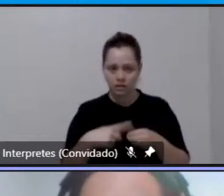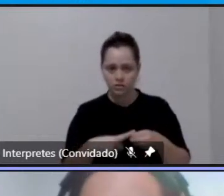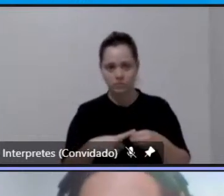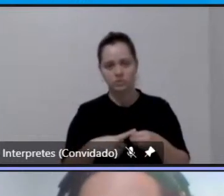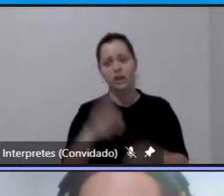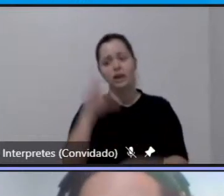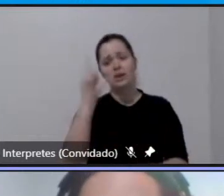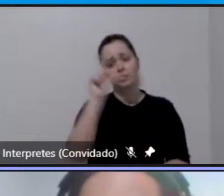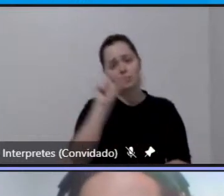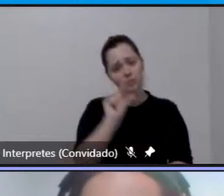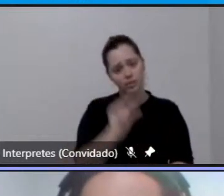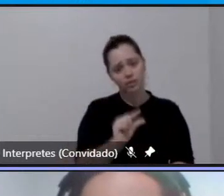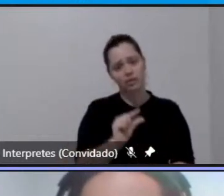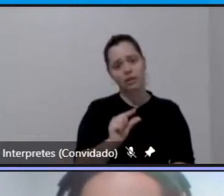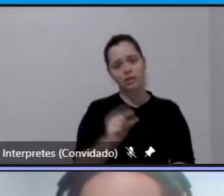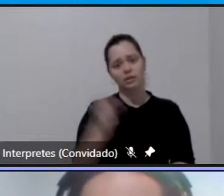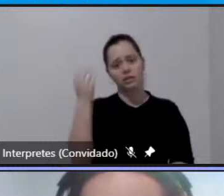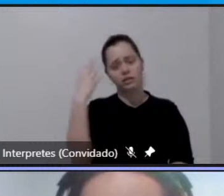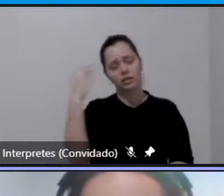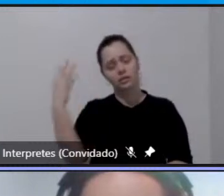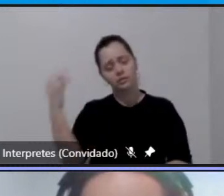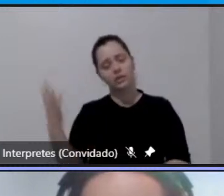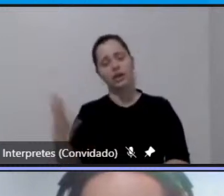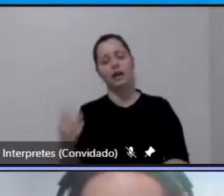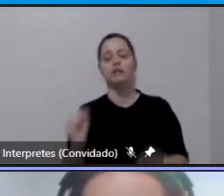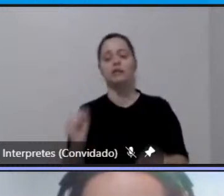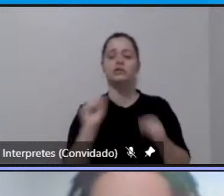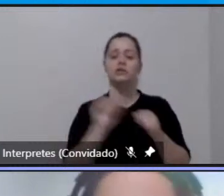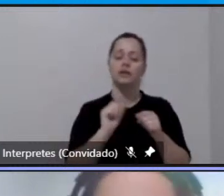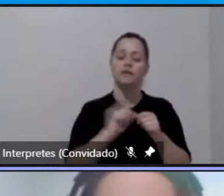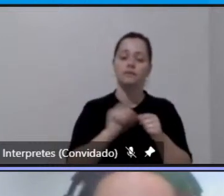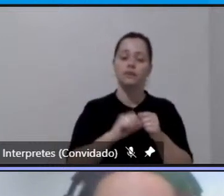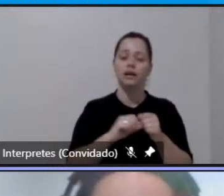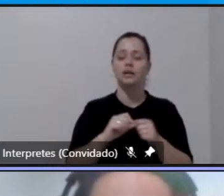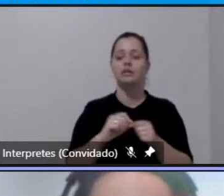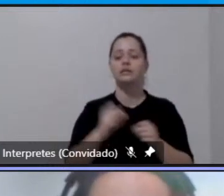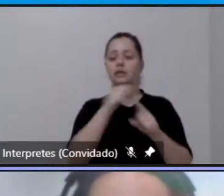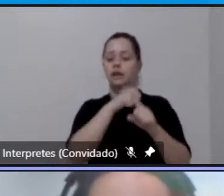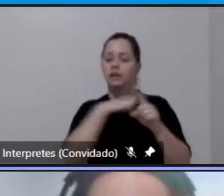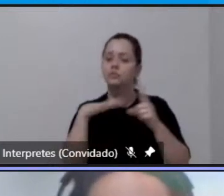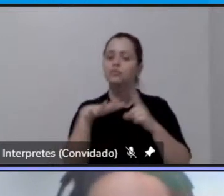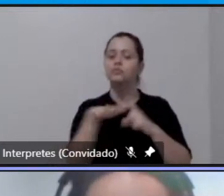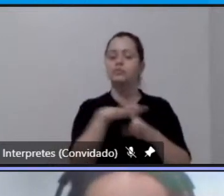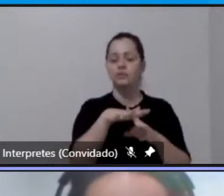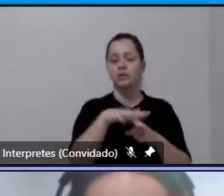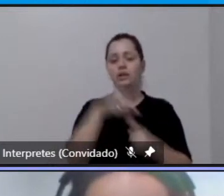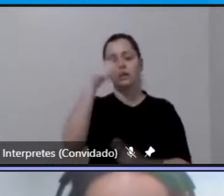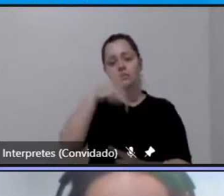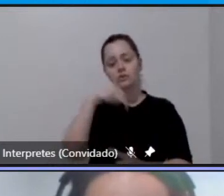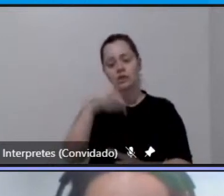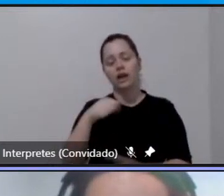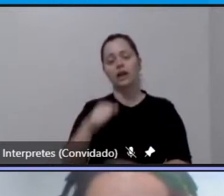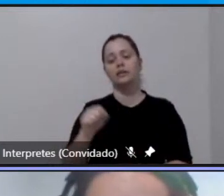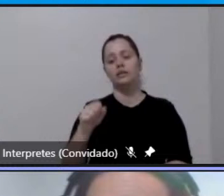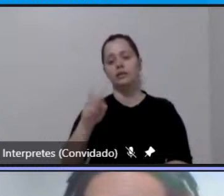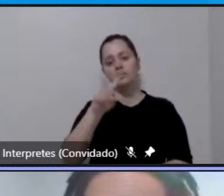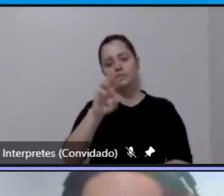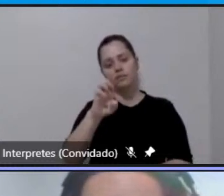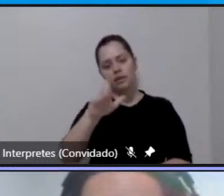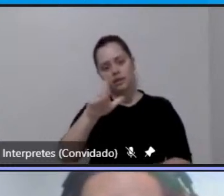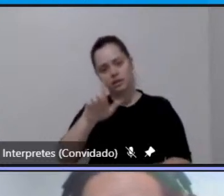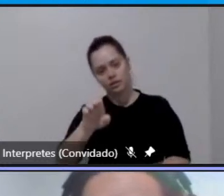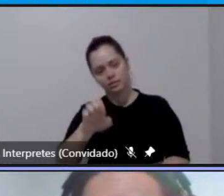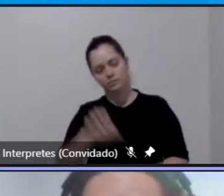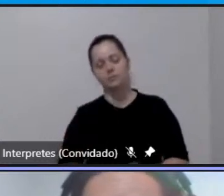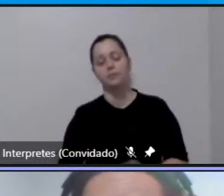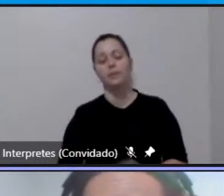dos das viagens realizadas pela população aqui na região do vale o que